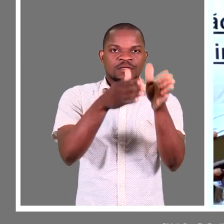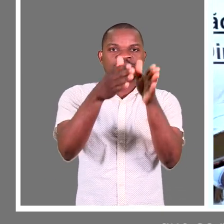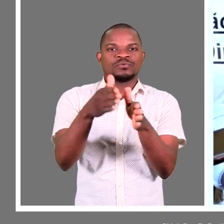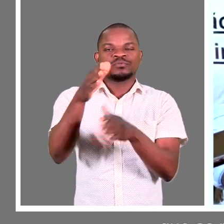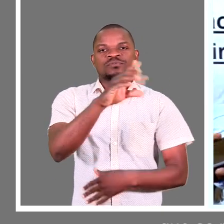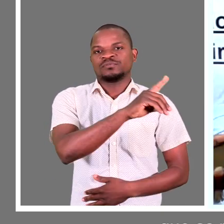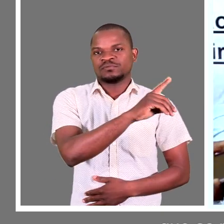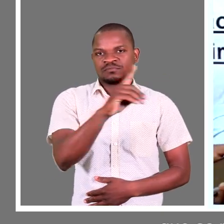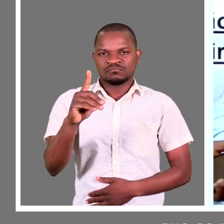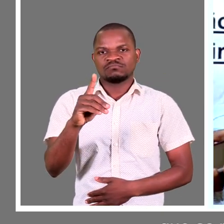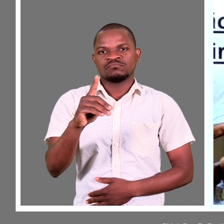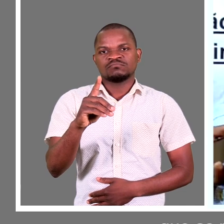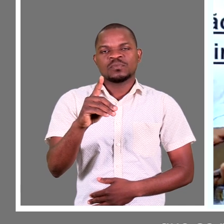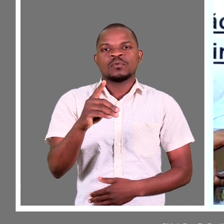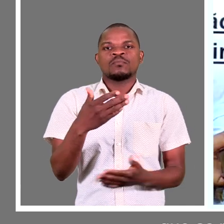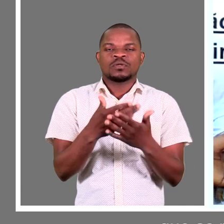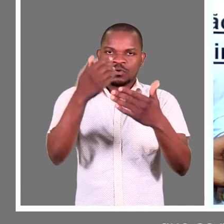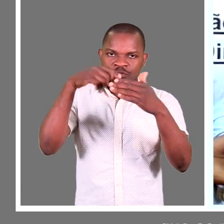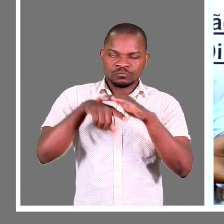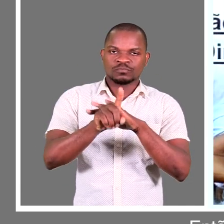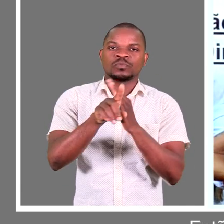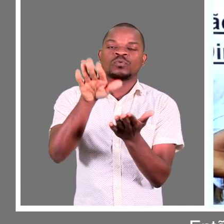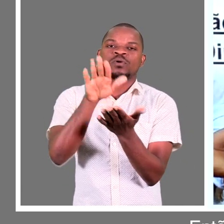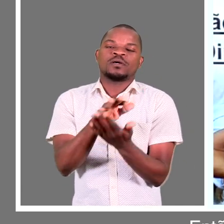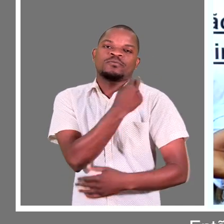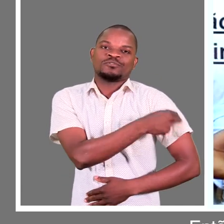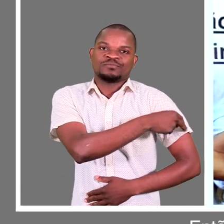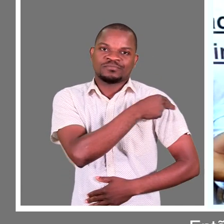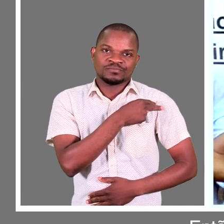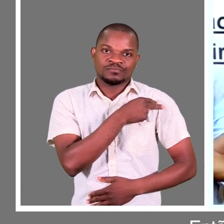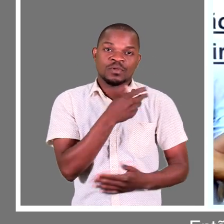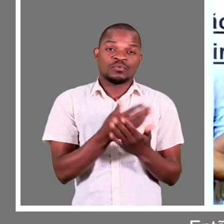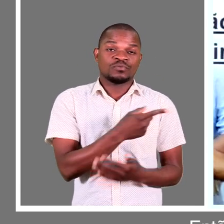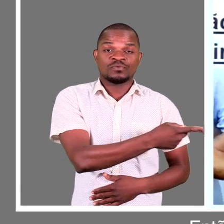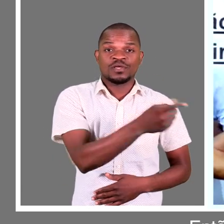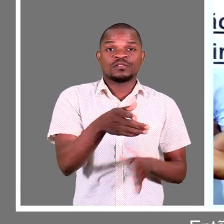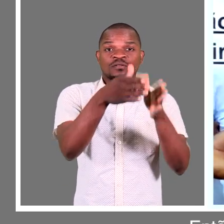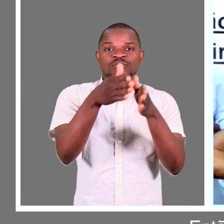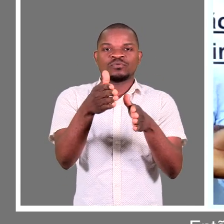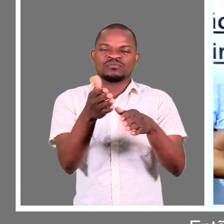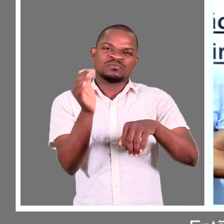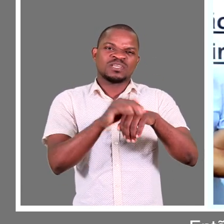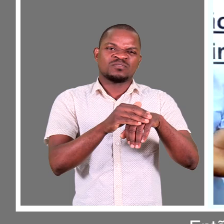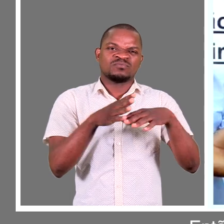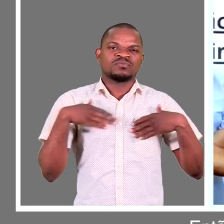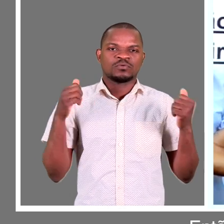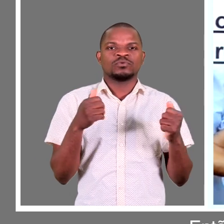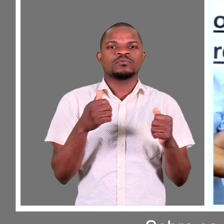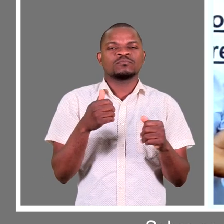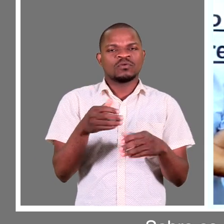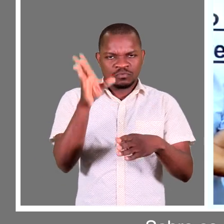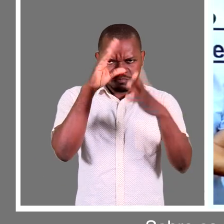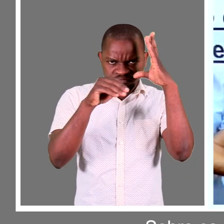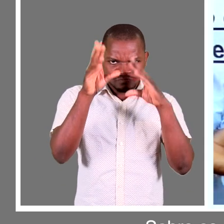deficiência enfrentam quando acedem às unidades sanitárias. Então, esses técnicos vão sair desta formação munidos de conhecimentos